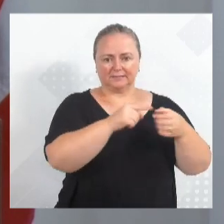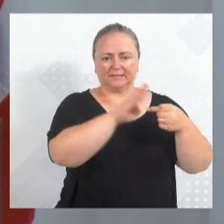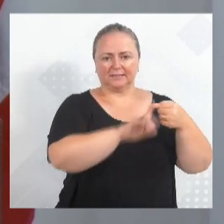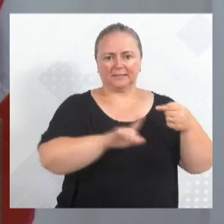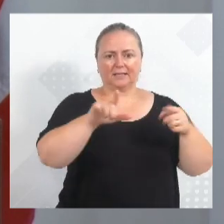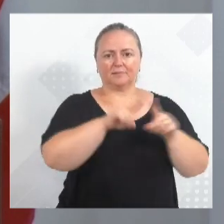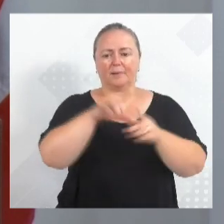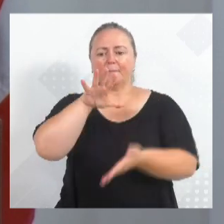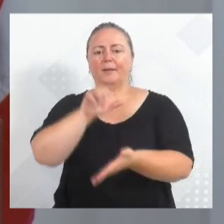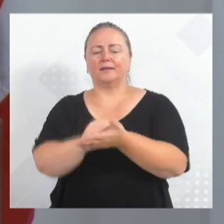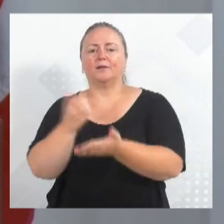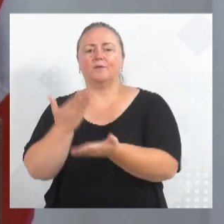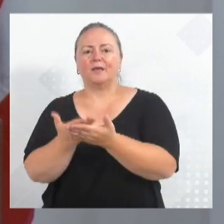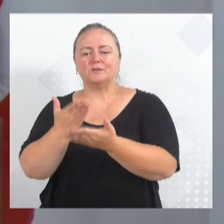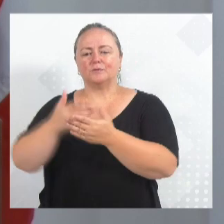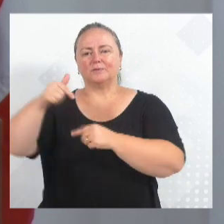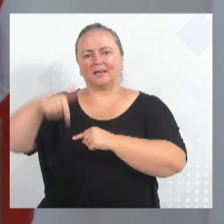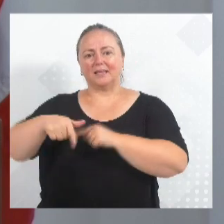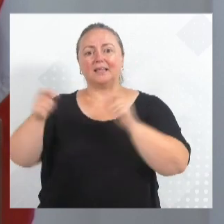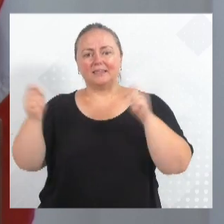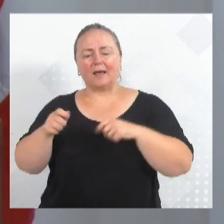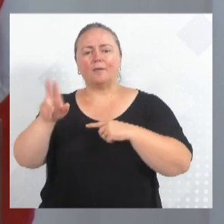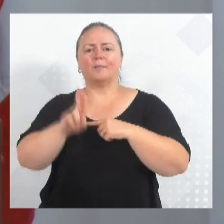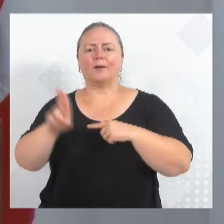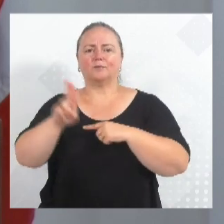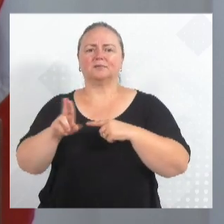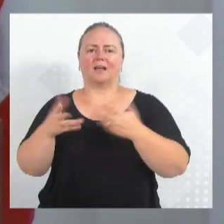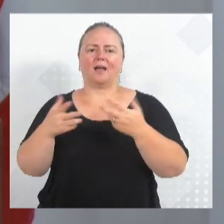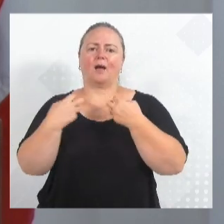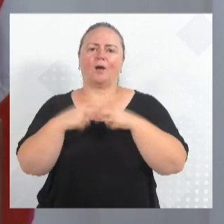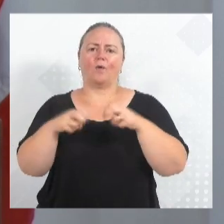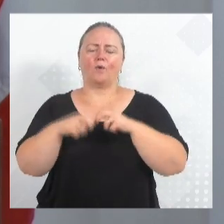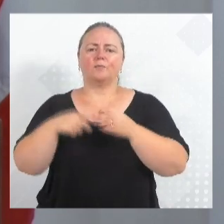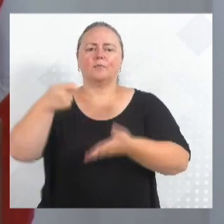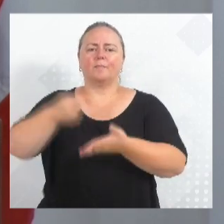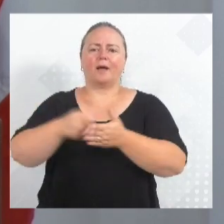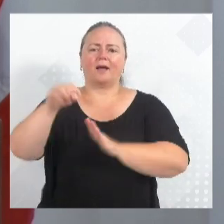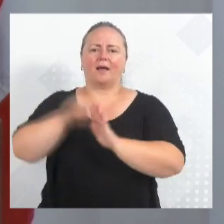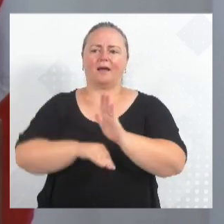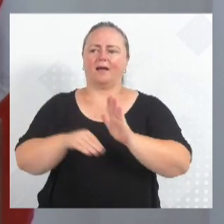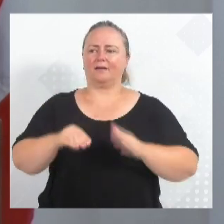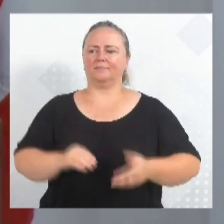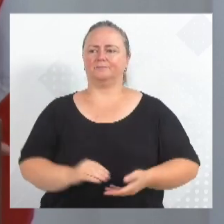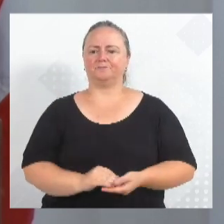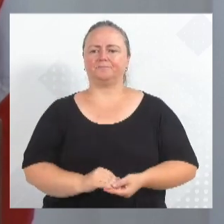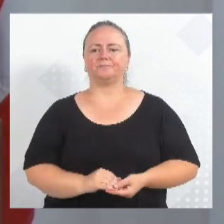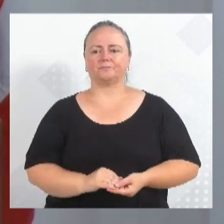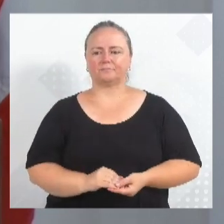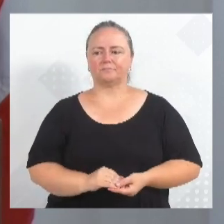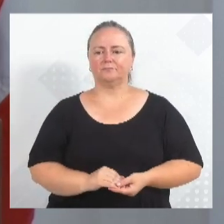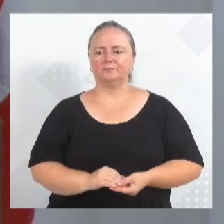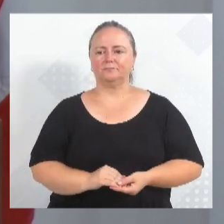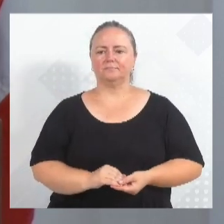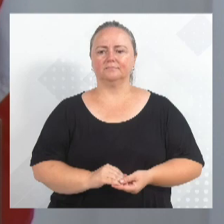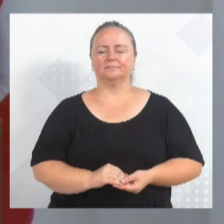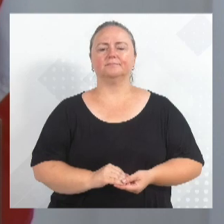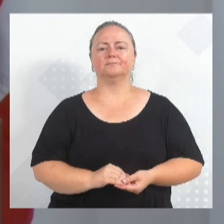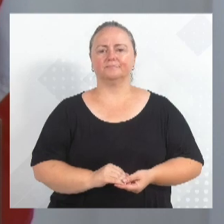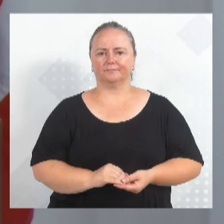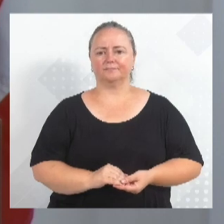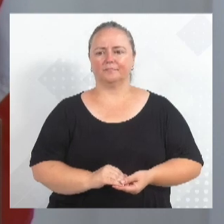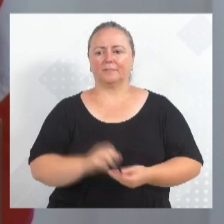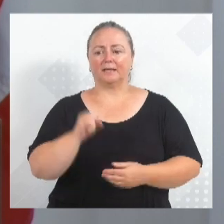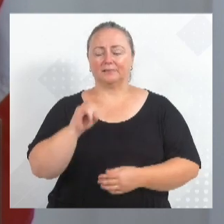localizadas em Blumenau. Caso não haja estudo em andamento para alterar esse decreto,